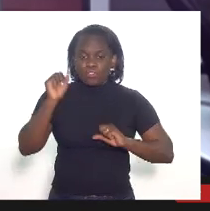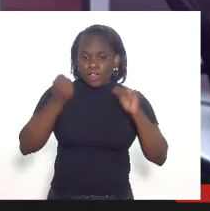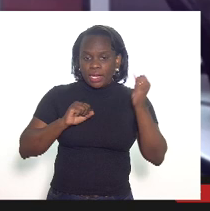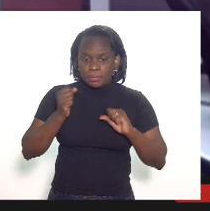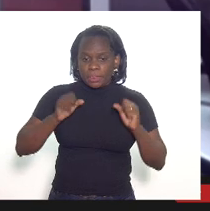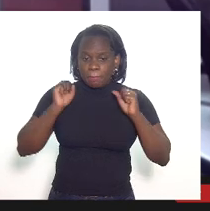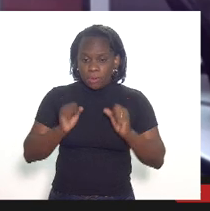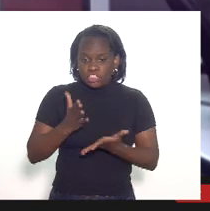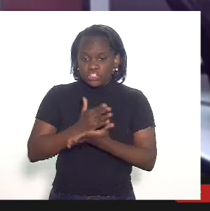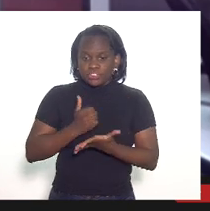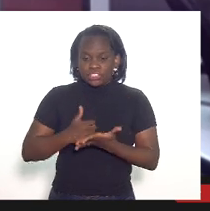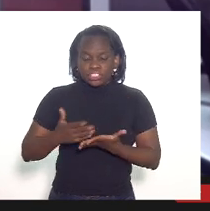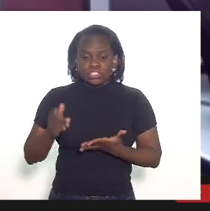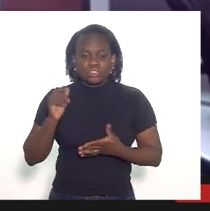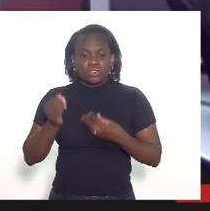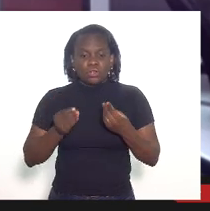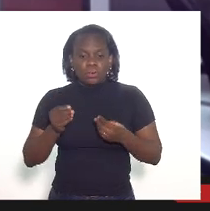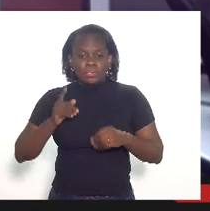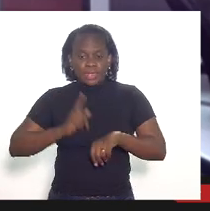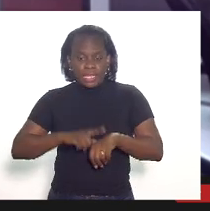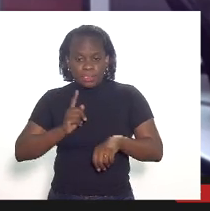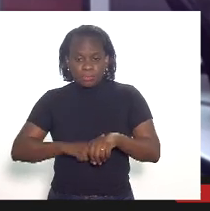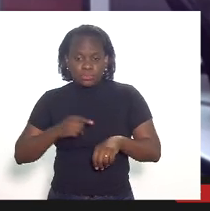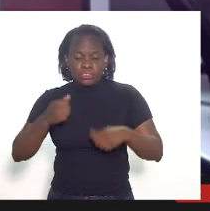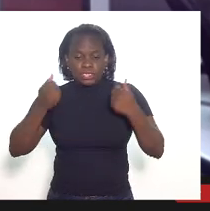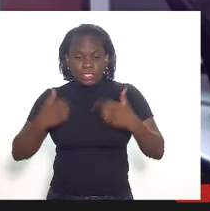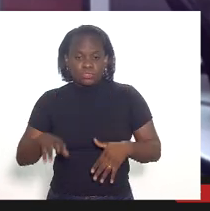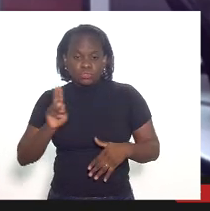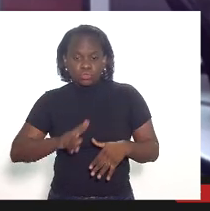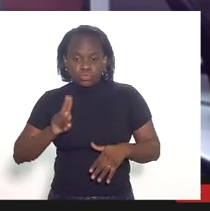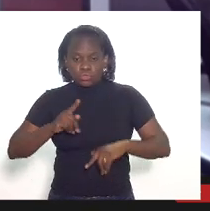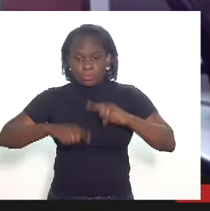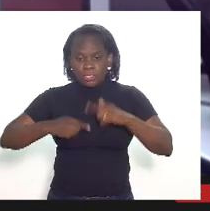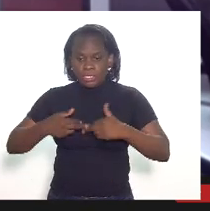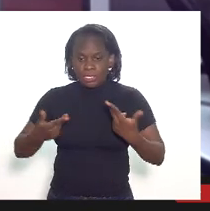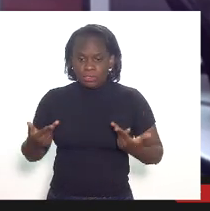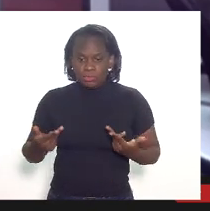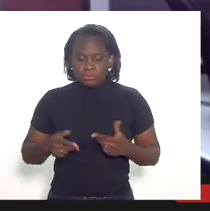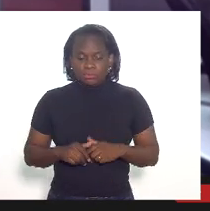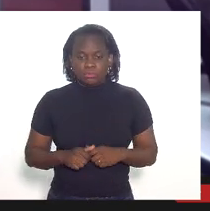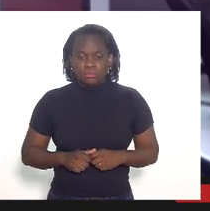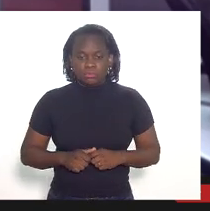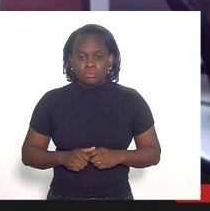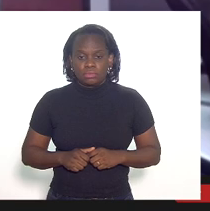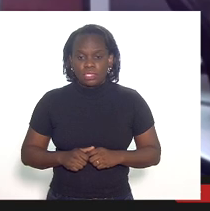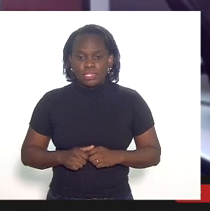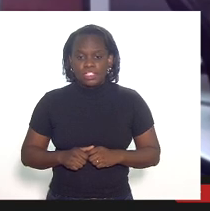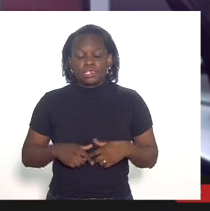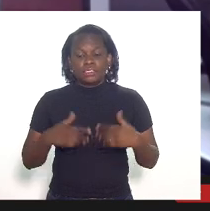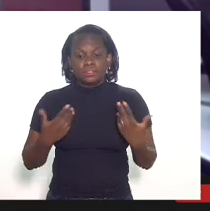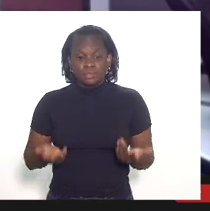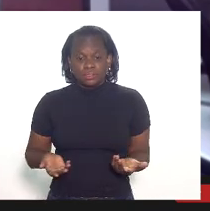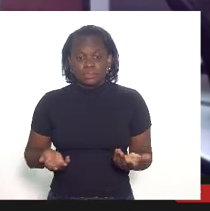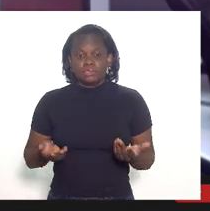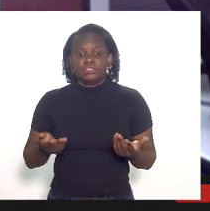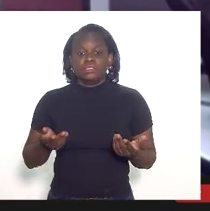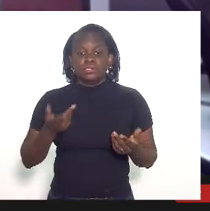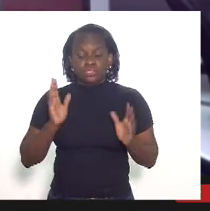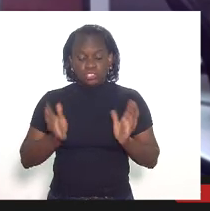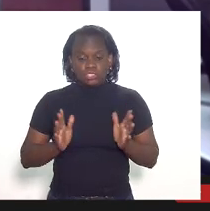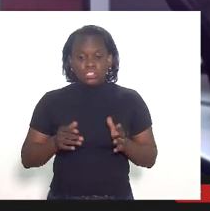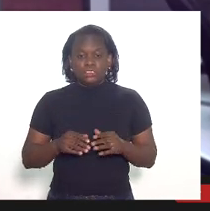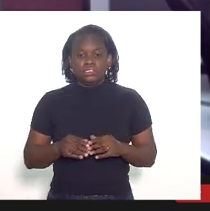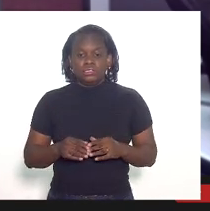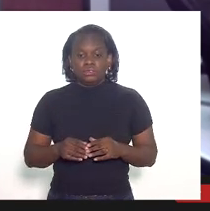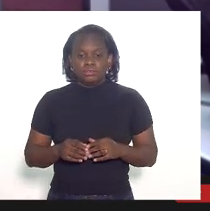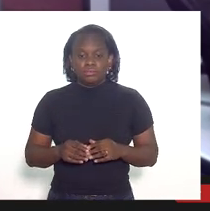pode ratear com base no tempo gasto com a utilização de um equipamento e aí senhoras eu já entro